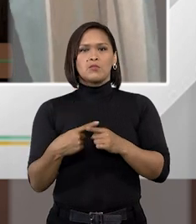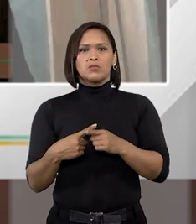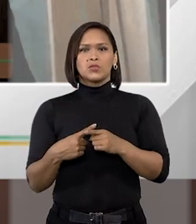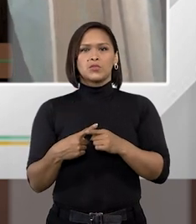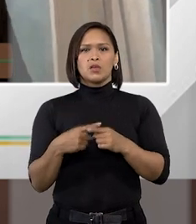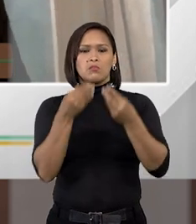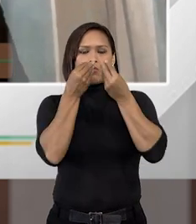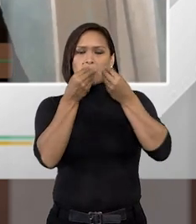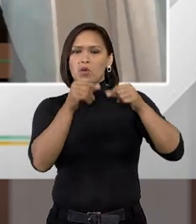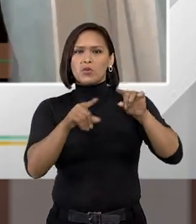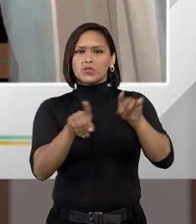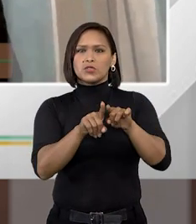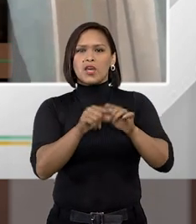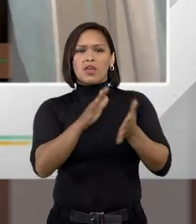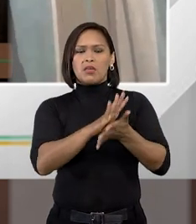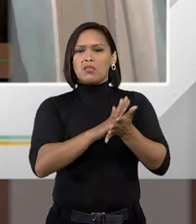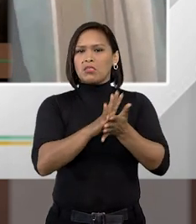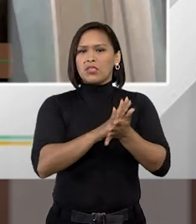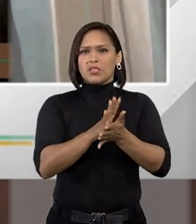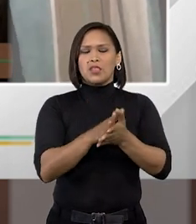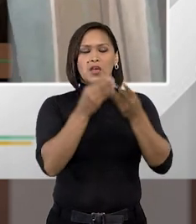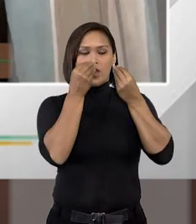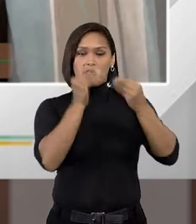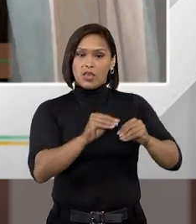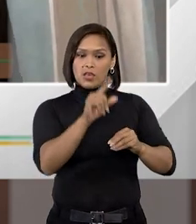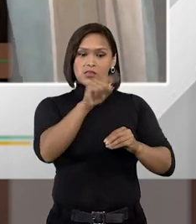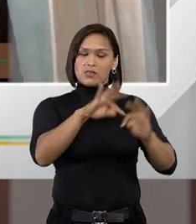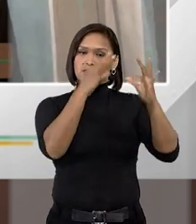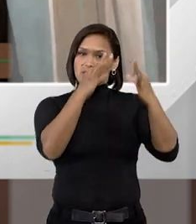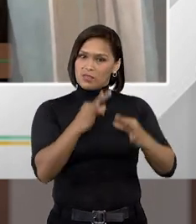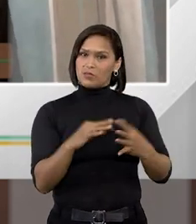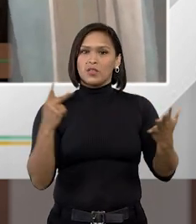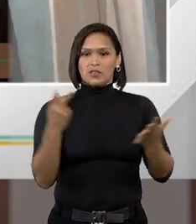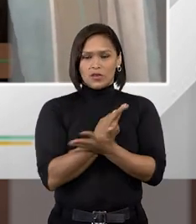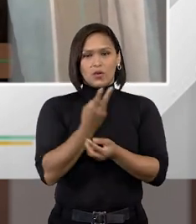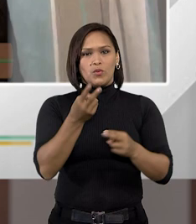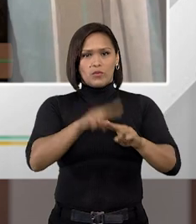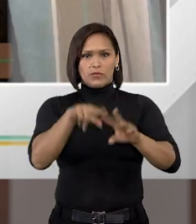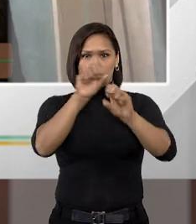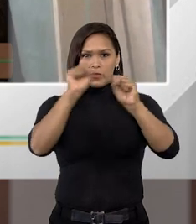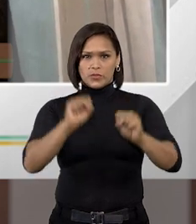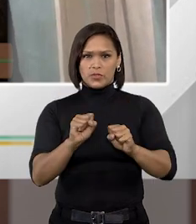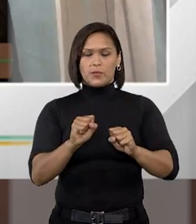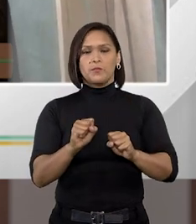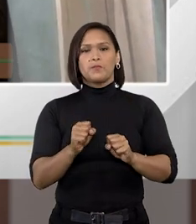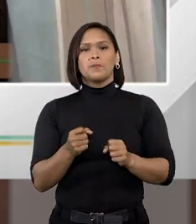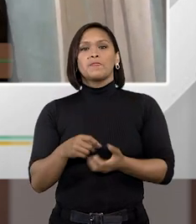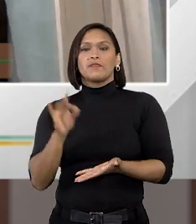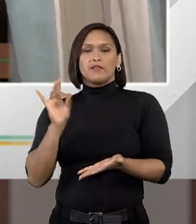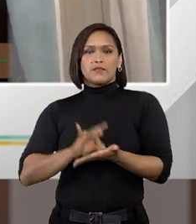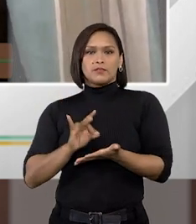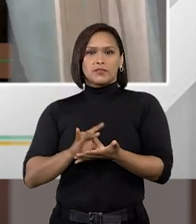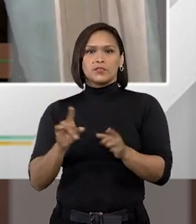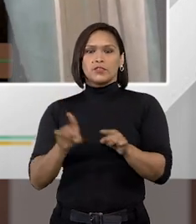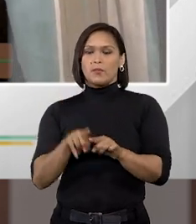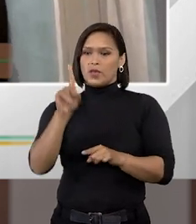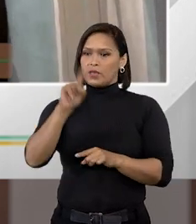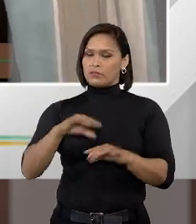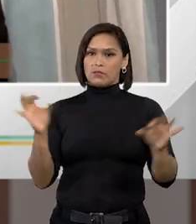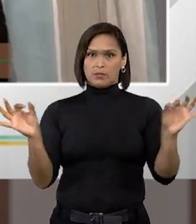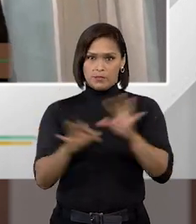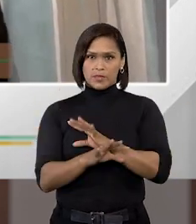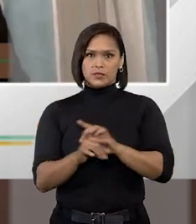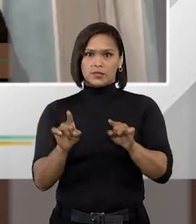uma coisa bagatelar totalmente significante. Esse é o tratamento que, por vezes, é dado no sistema prisional. É bem verdade que isso deve